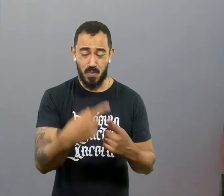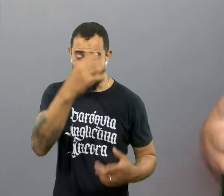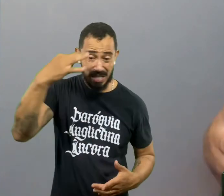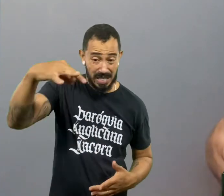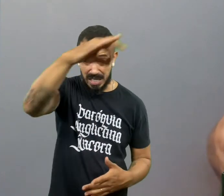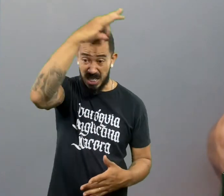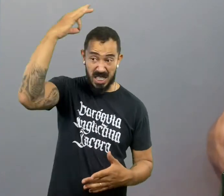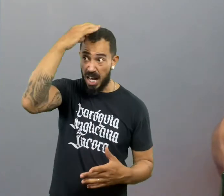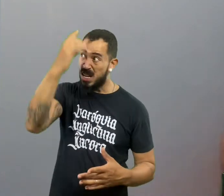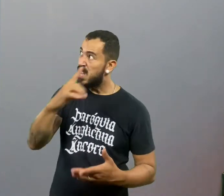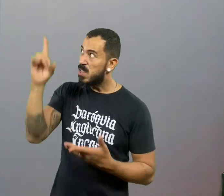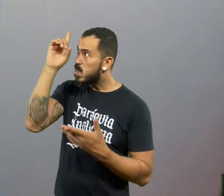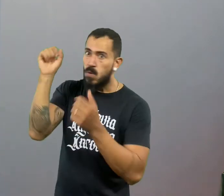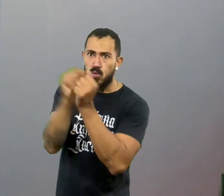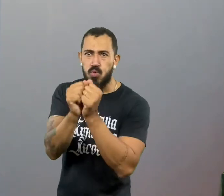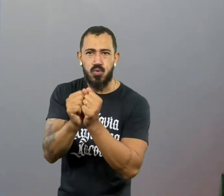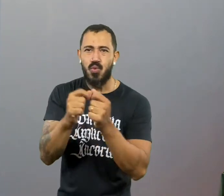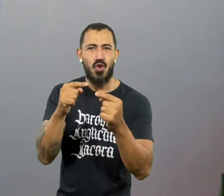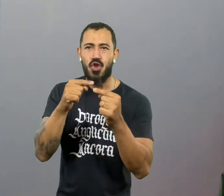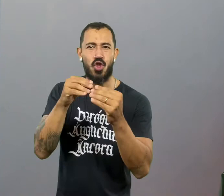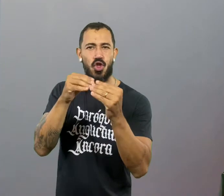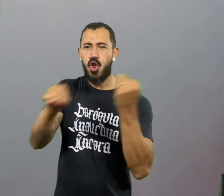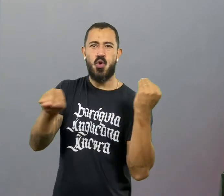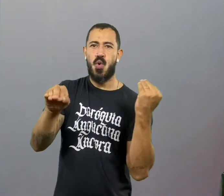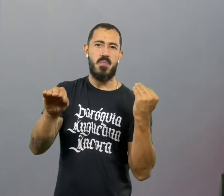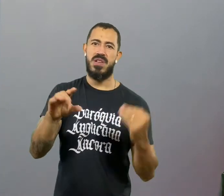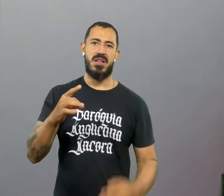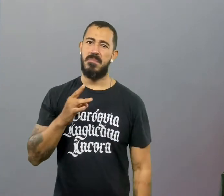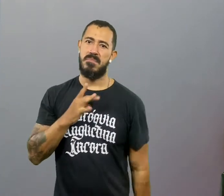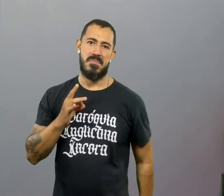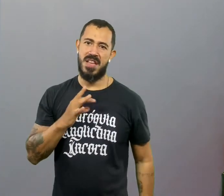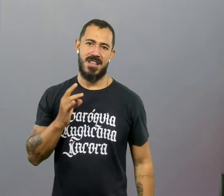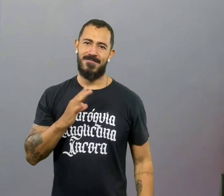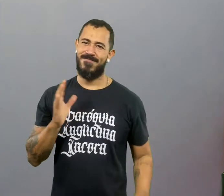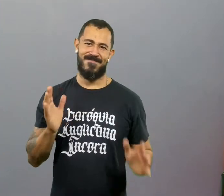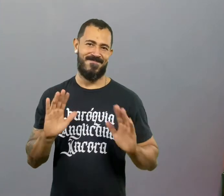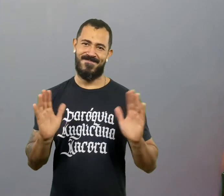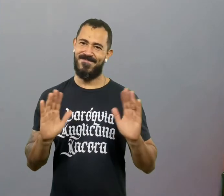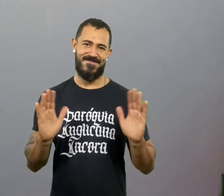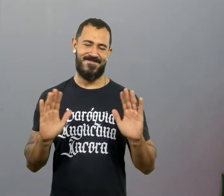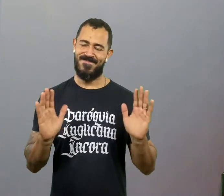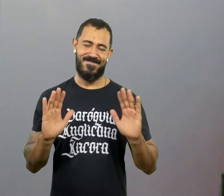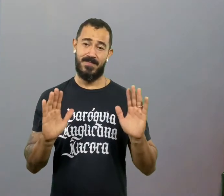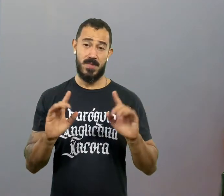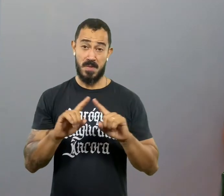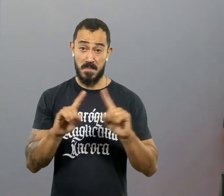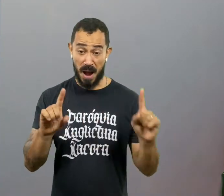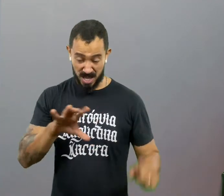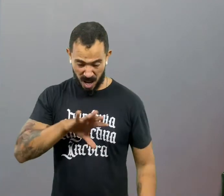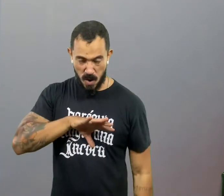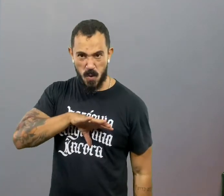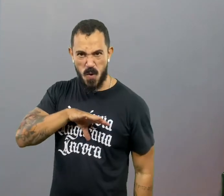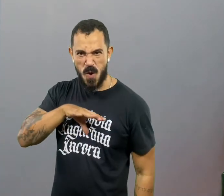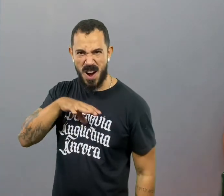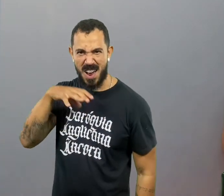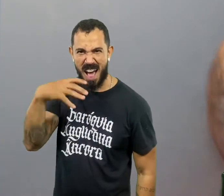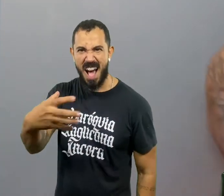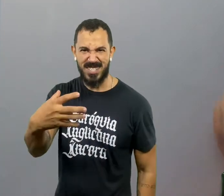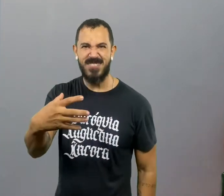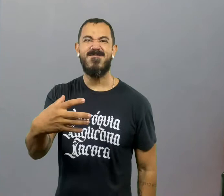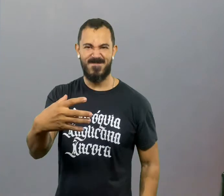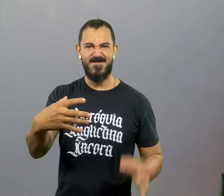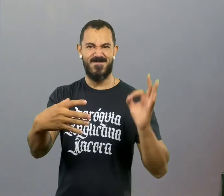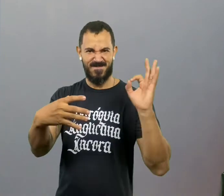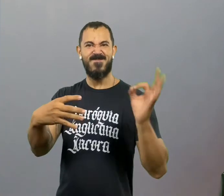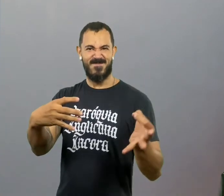e da santidade de Deus. O medo não é um bom motor para a ação virtuosa, mas a coragem, a coragem que é